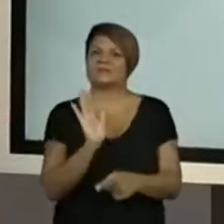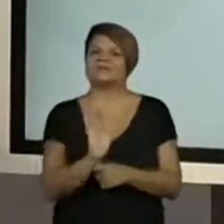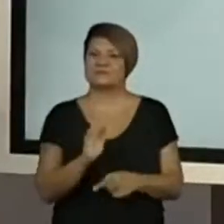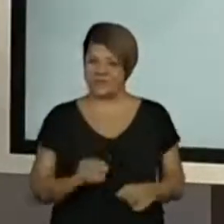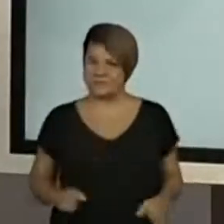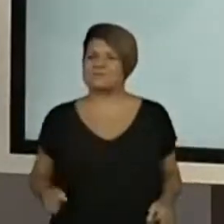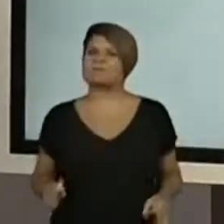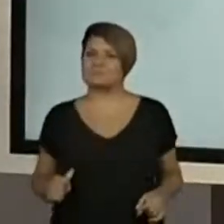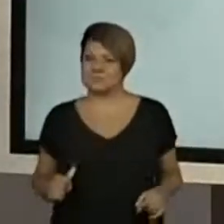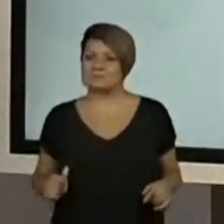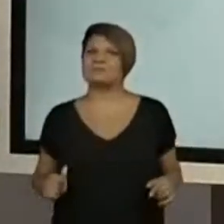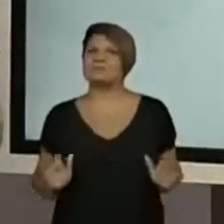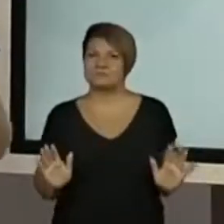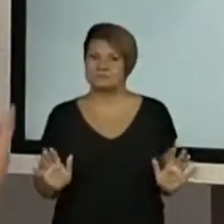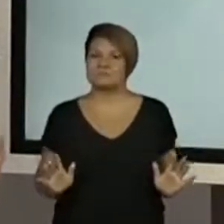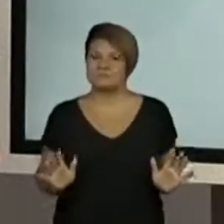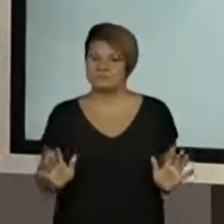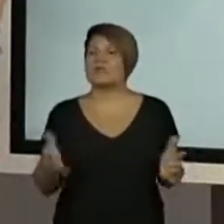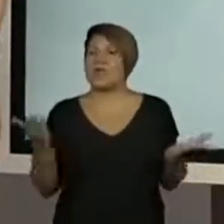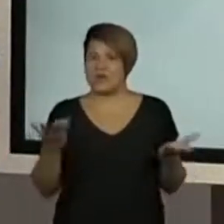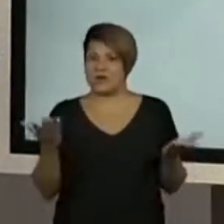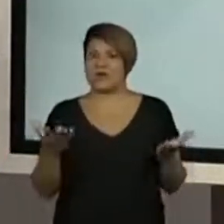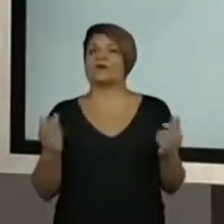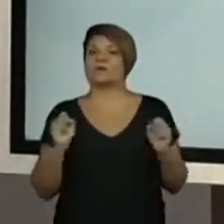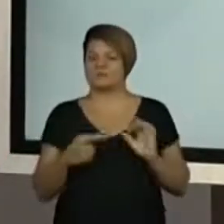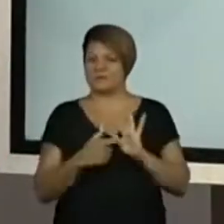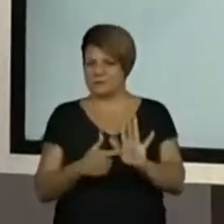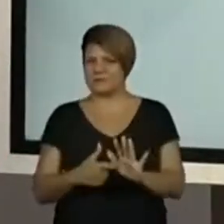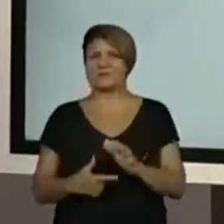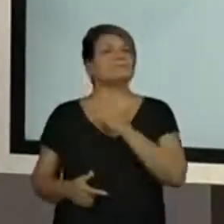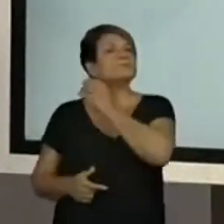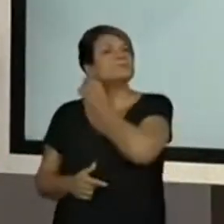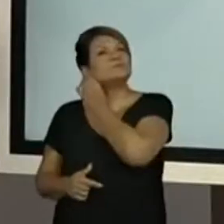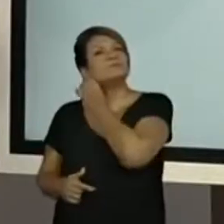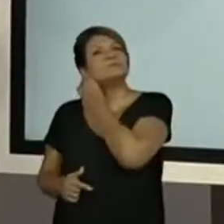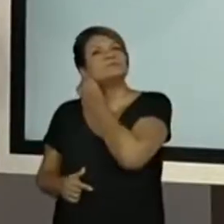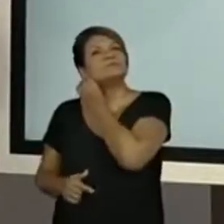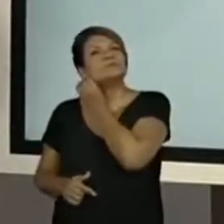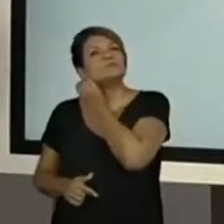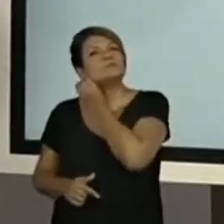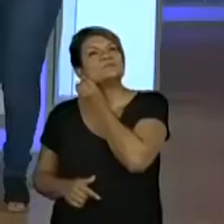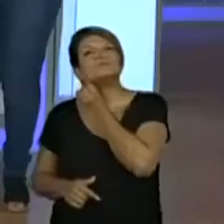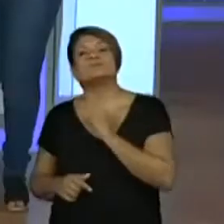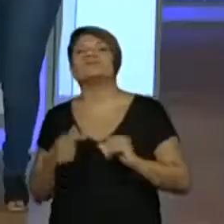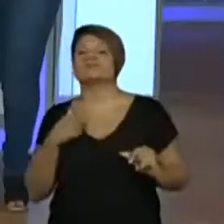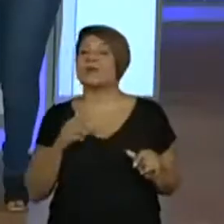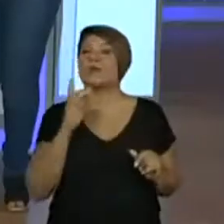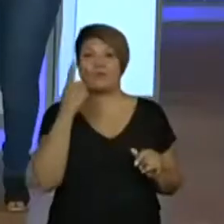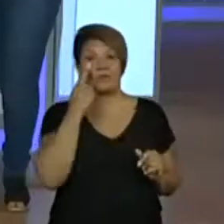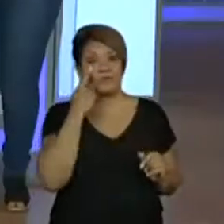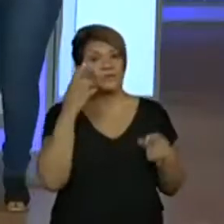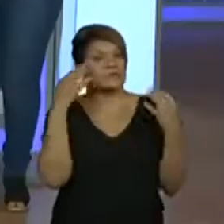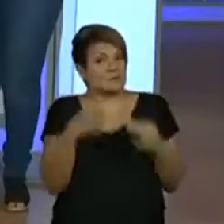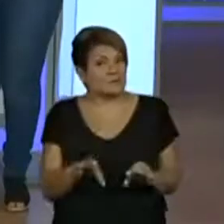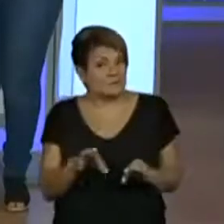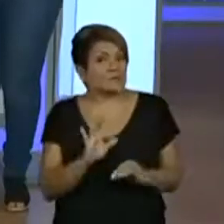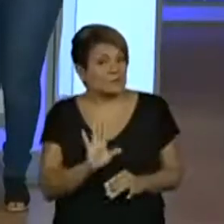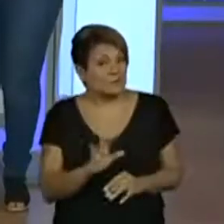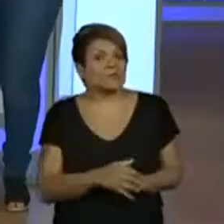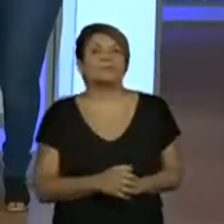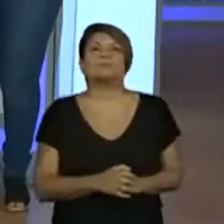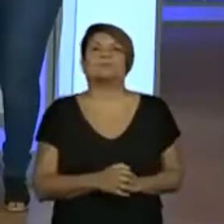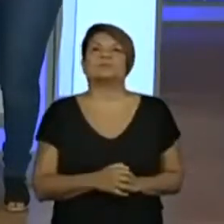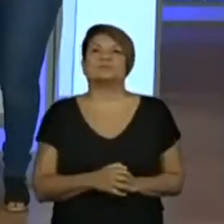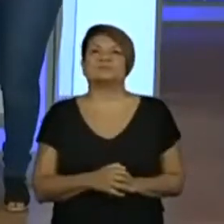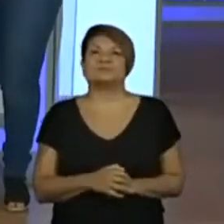-los. Agora sim. Agora a gente coloca a mão nas partes e vamos ajudar. Professora. acertaram, né? Vamos ver se vocês acertaram. Se eles acertaram? Vamos lá.